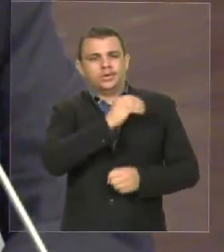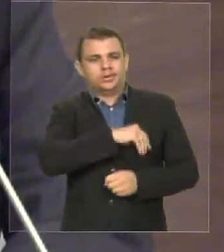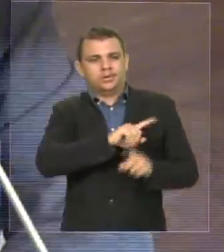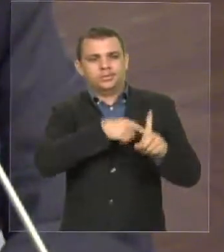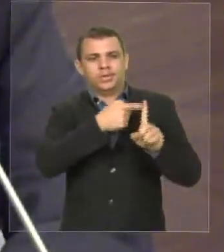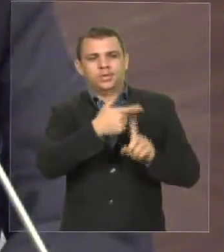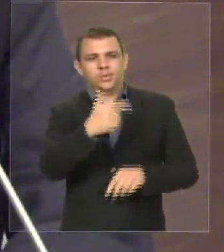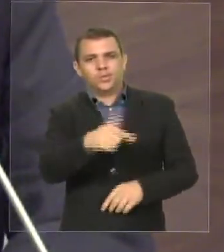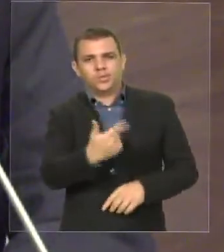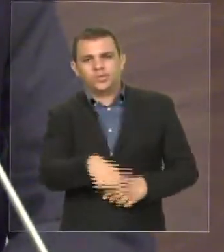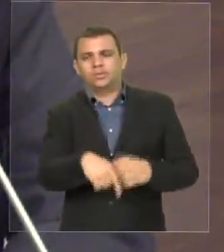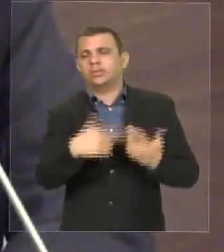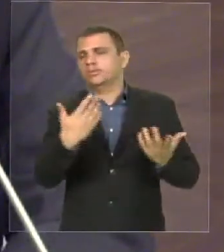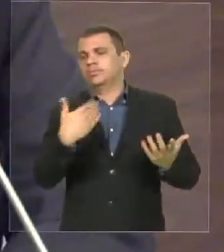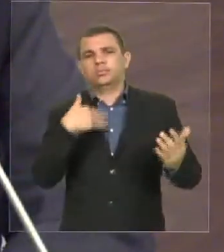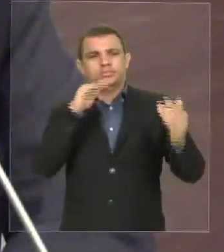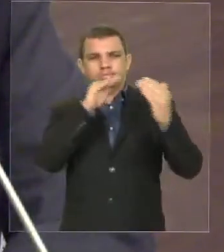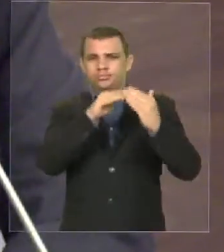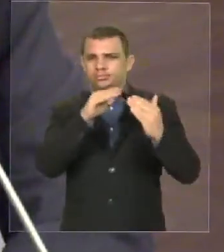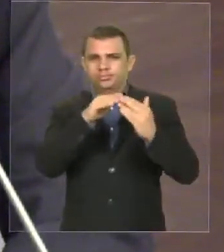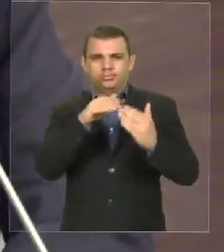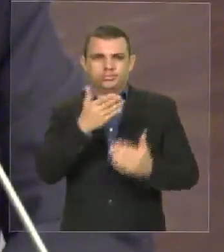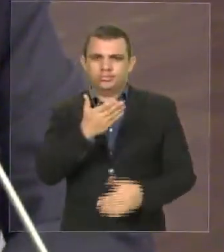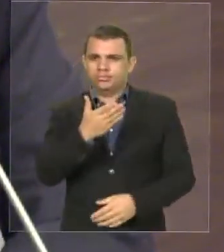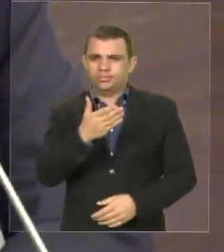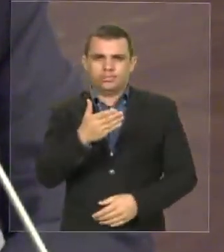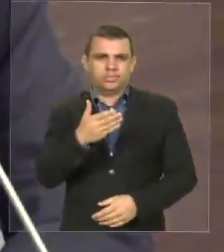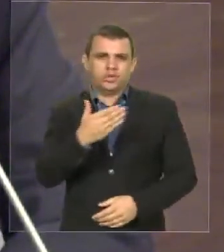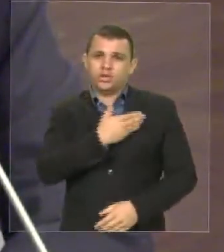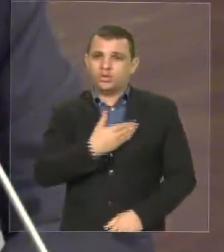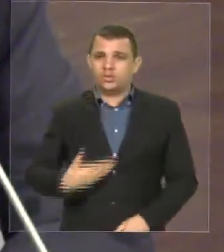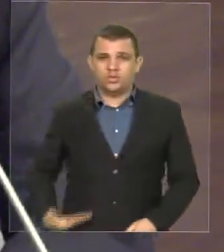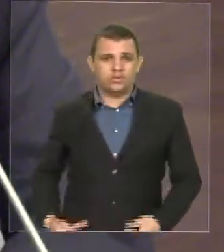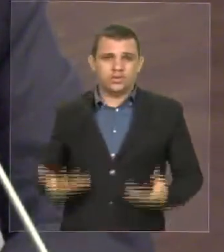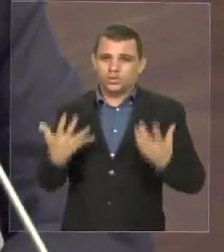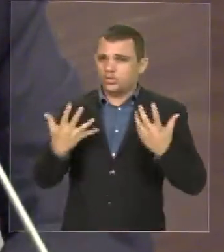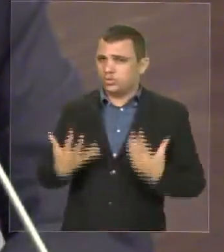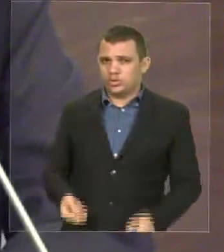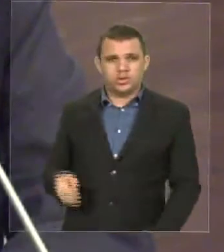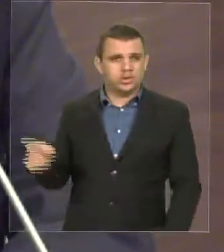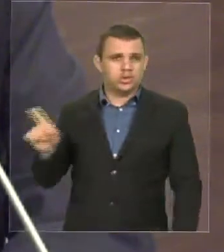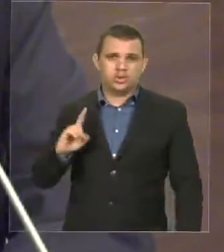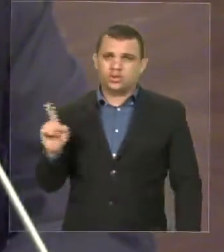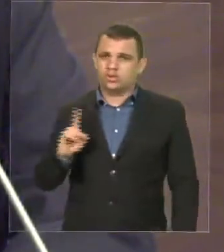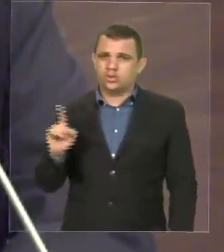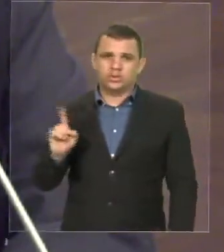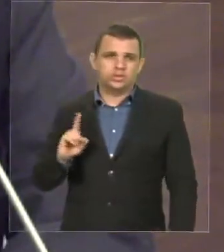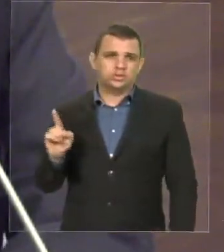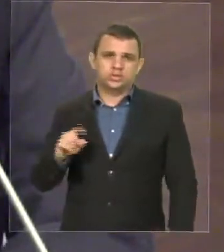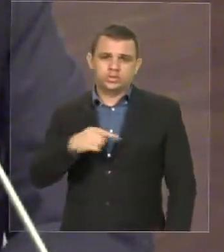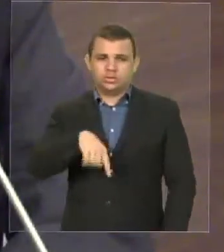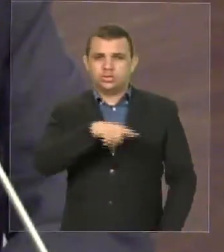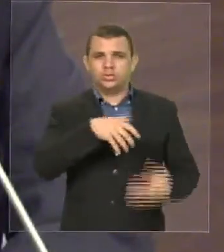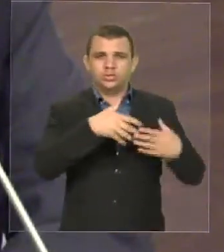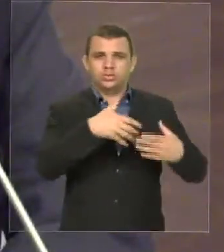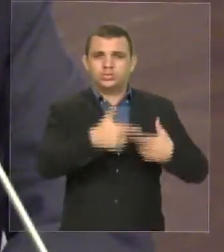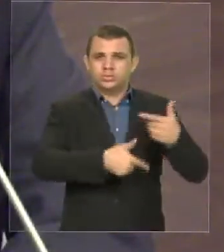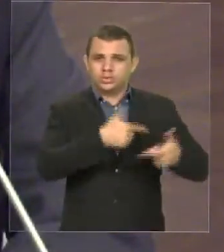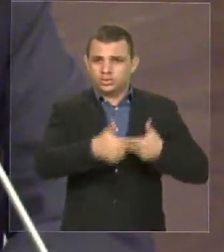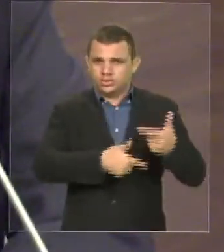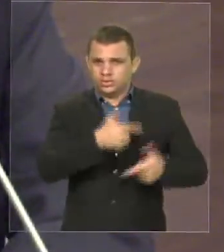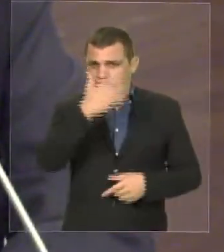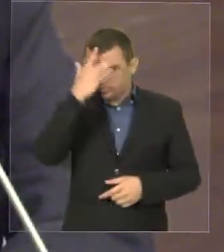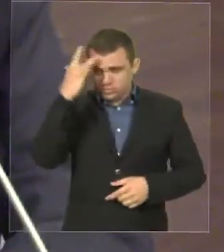Então, o governador não vai submeter a classe trabalhadora, os